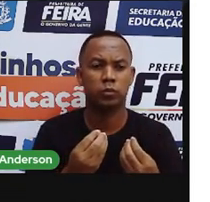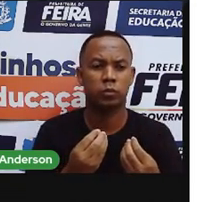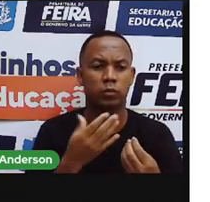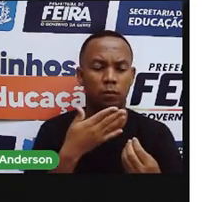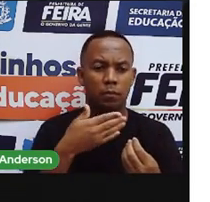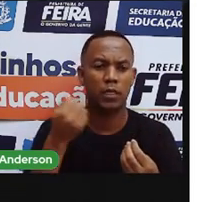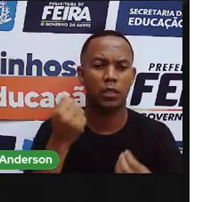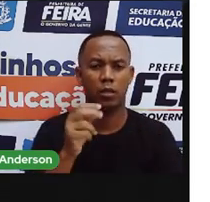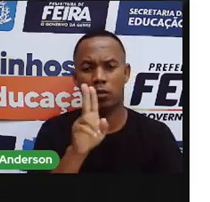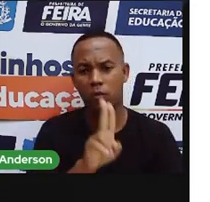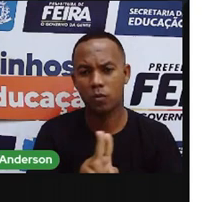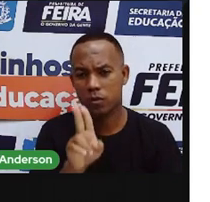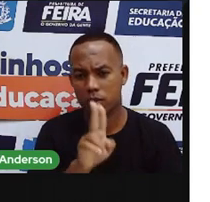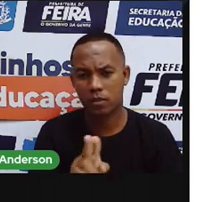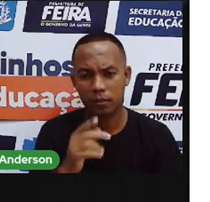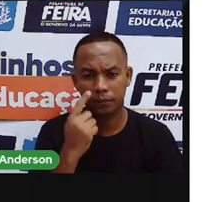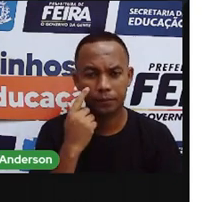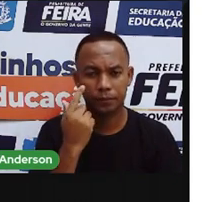reutilizar.